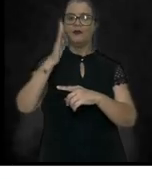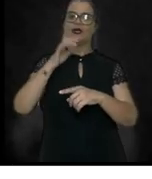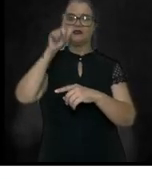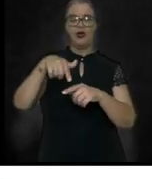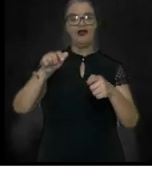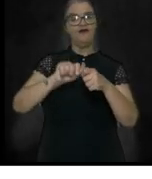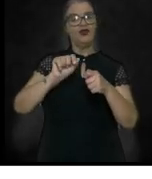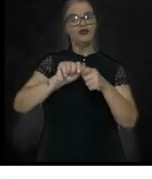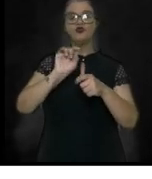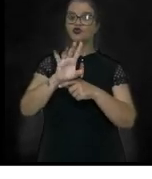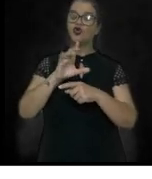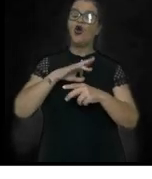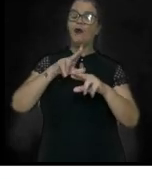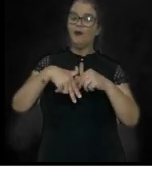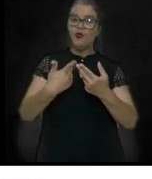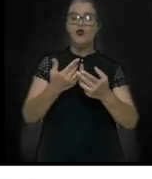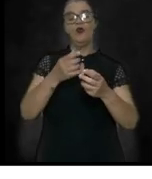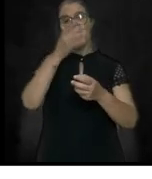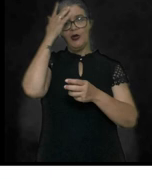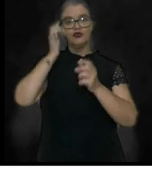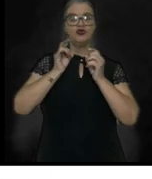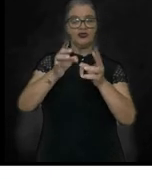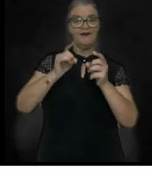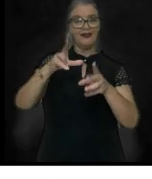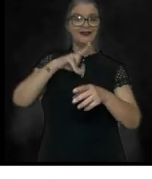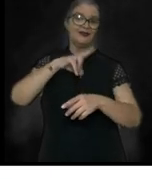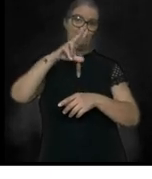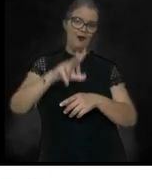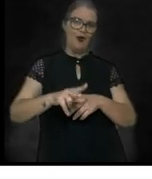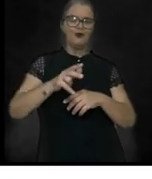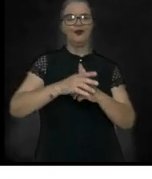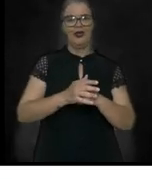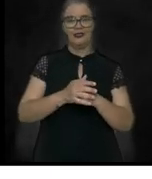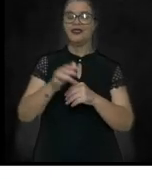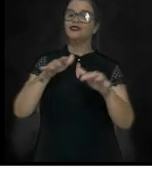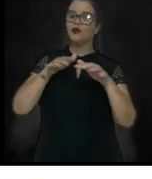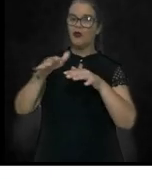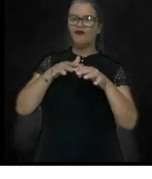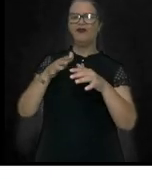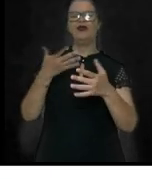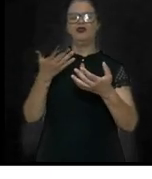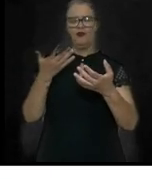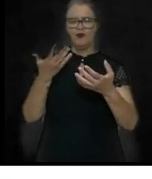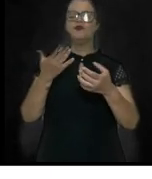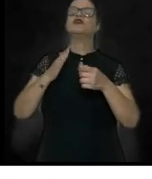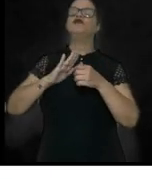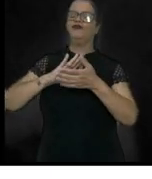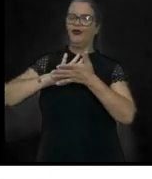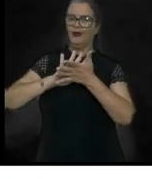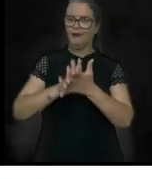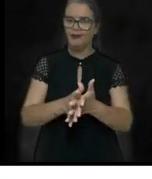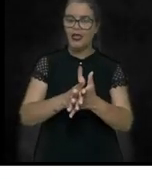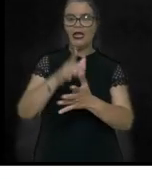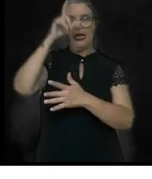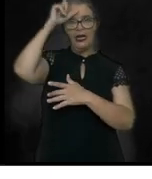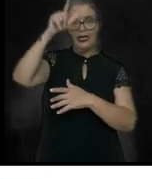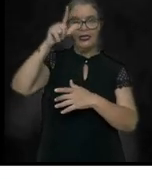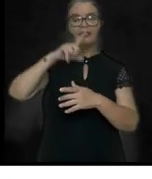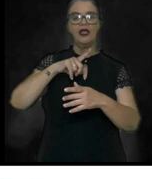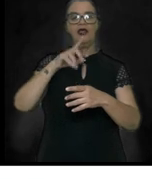comerciantes portugueses. Esse movimento foi sufocado e seu líder, Felipe dos Santos,